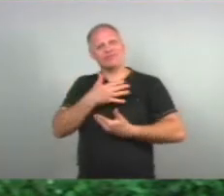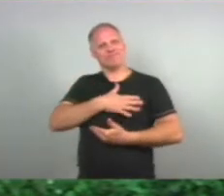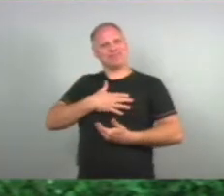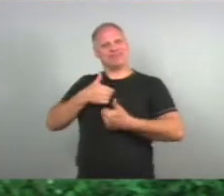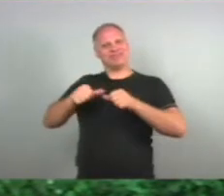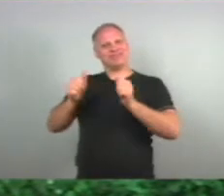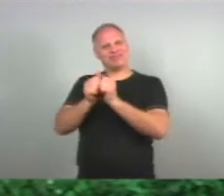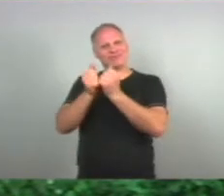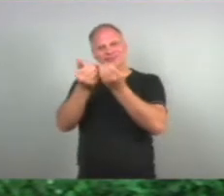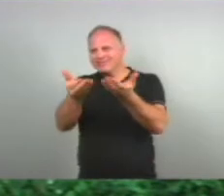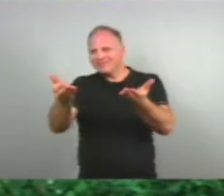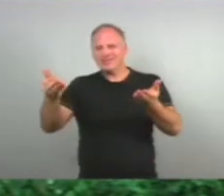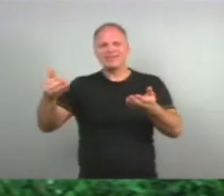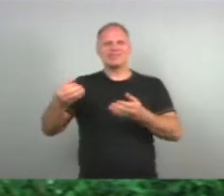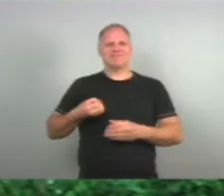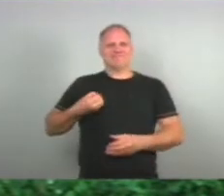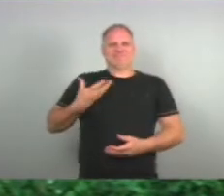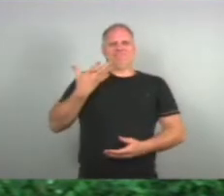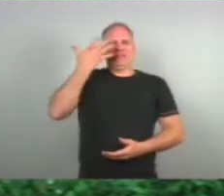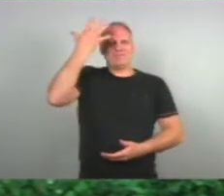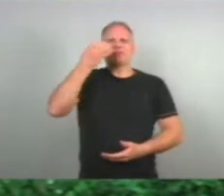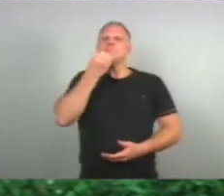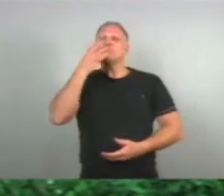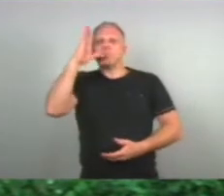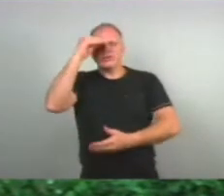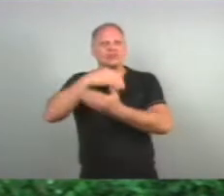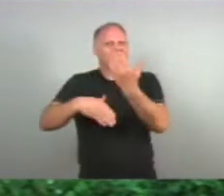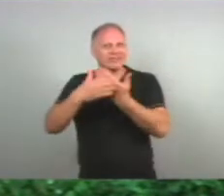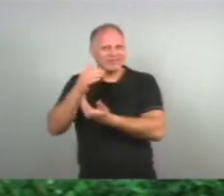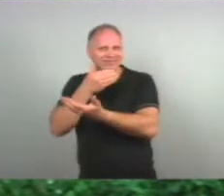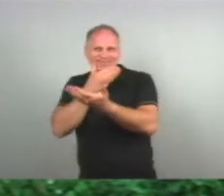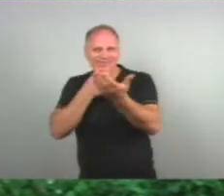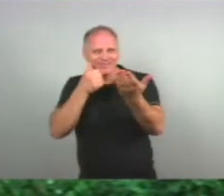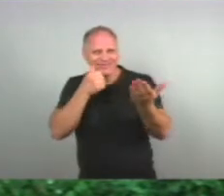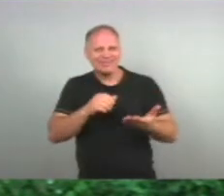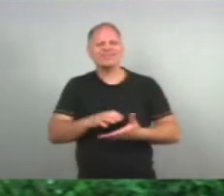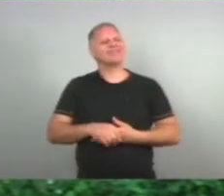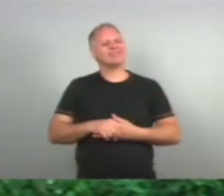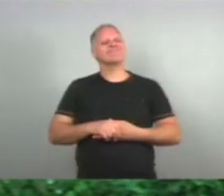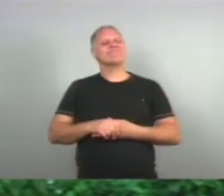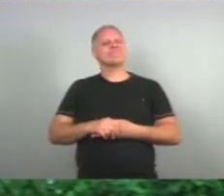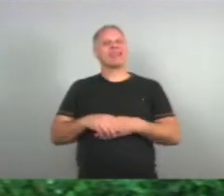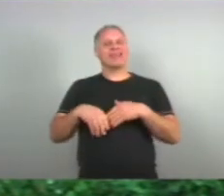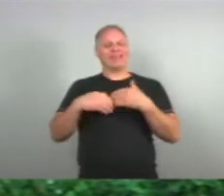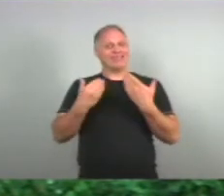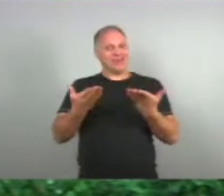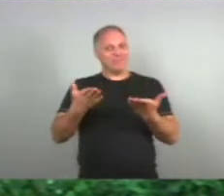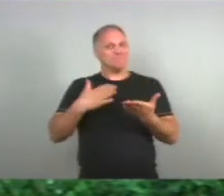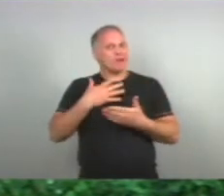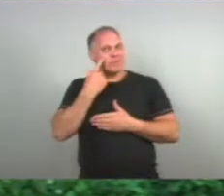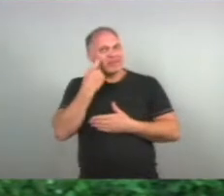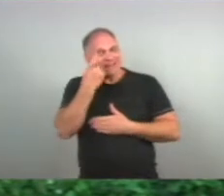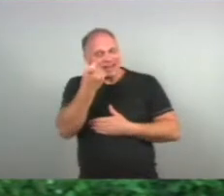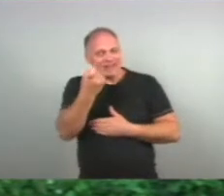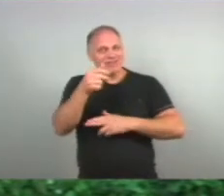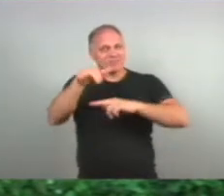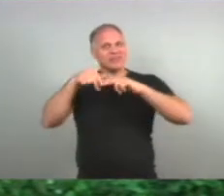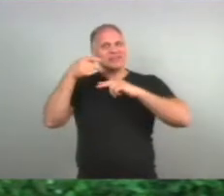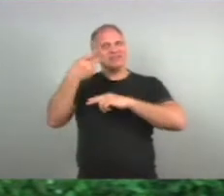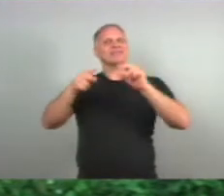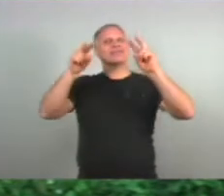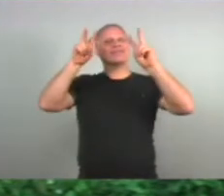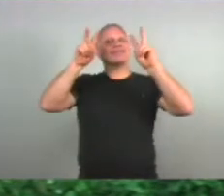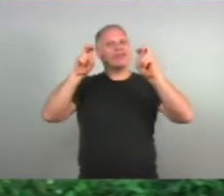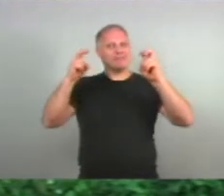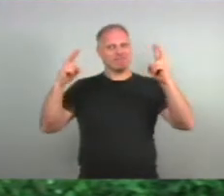contigo Boa noite a todos e a todas Então, o meu interesse por esse tema